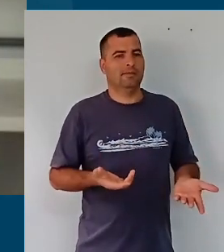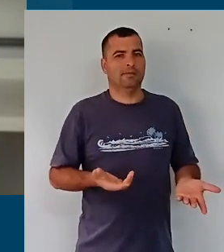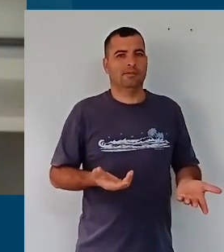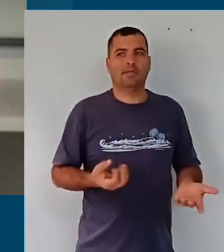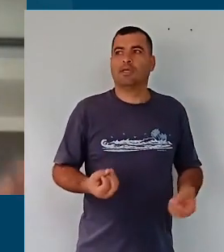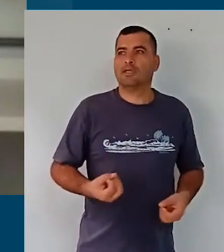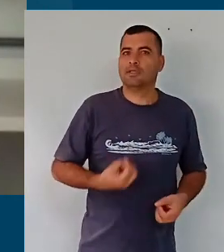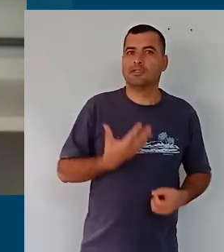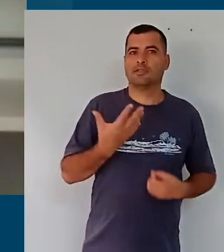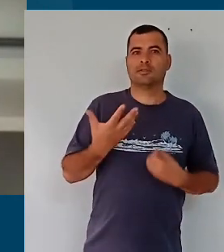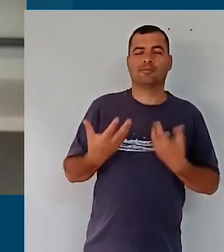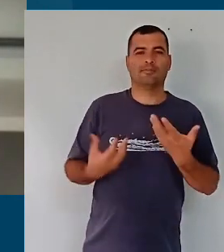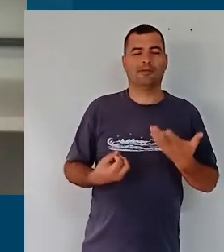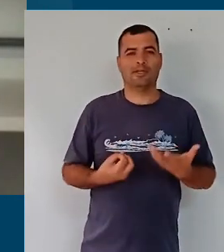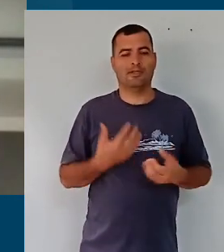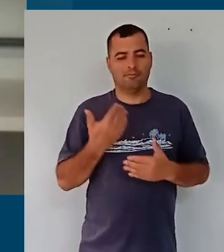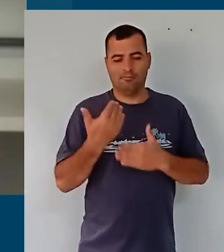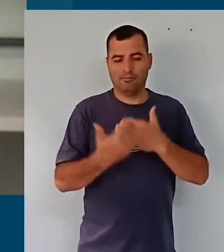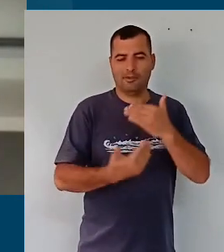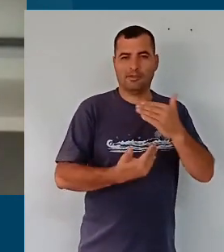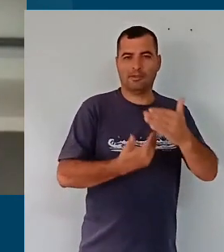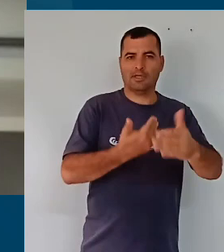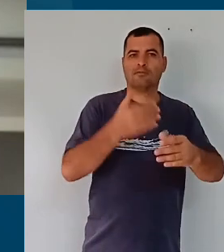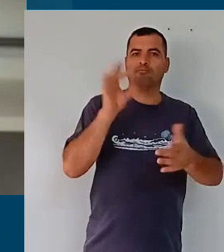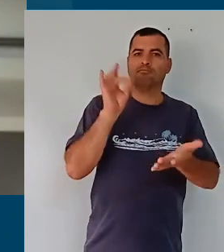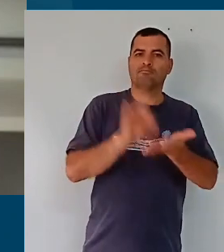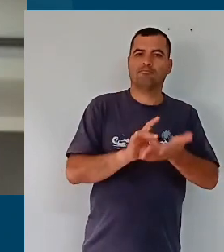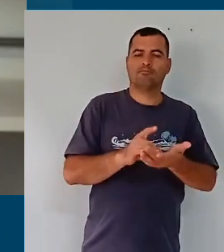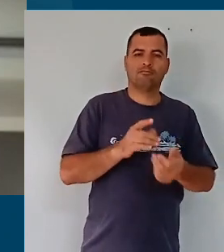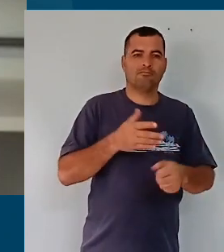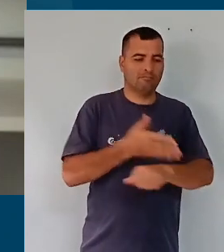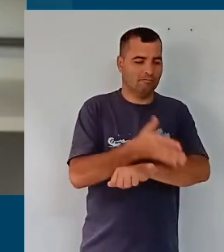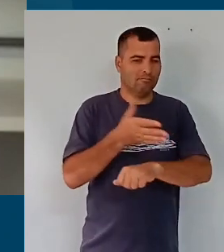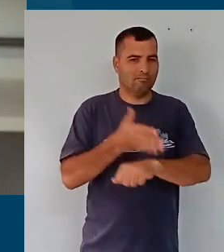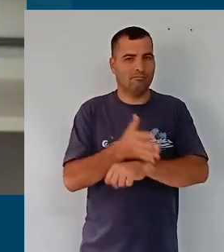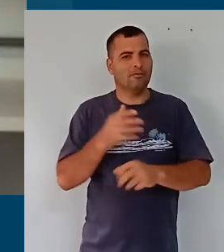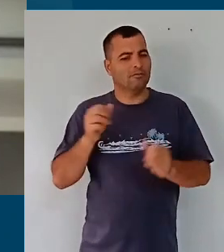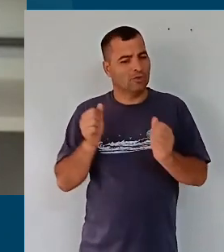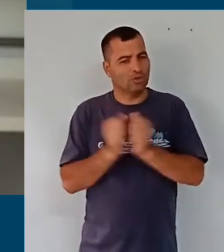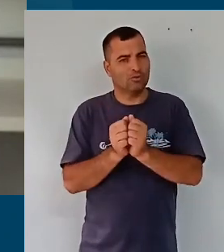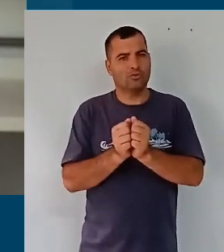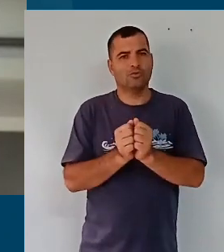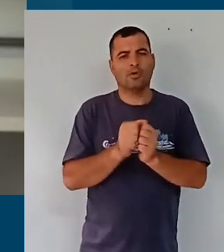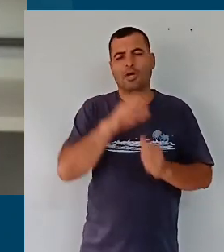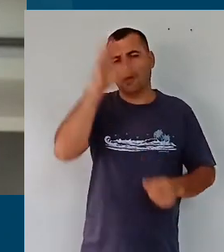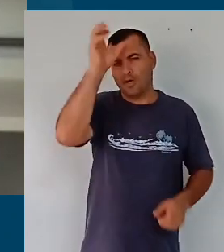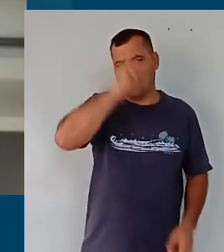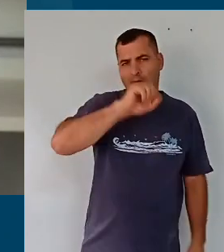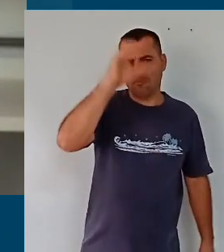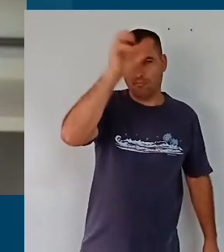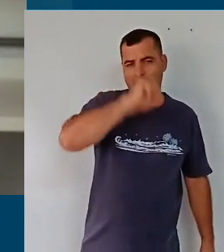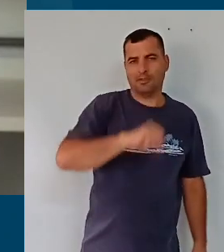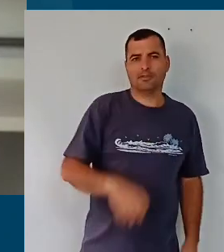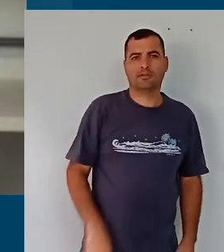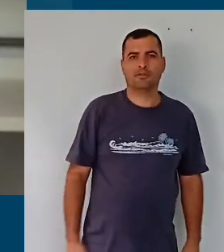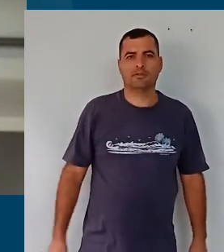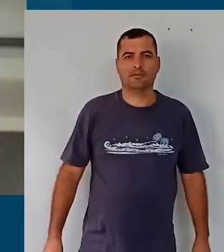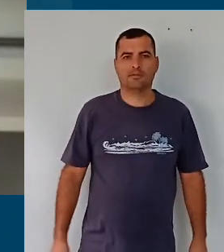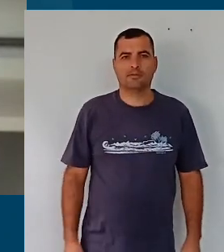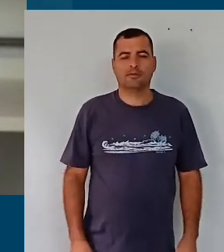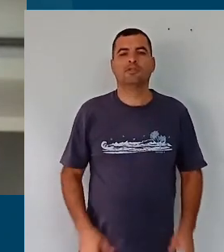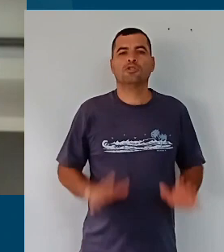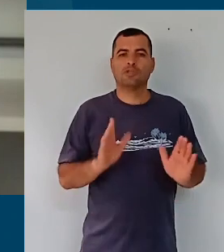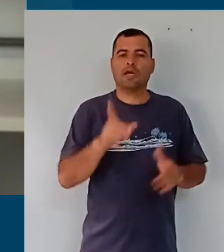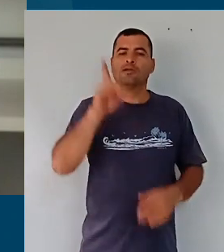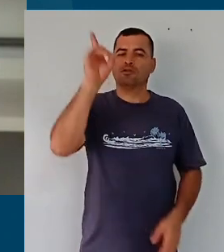inspiração para o processo formativo permanente dos educadores, porque todos nós educadores temos